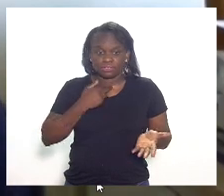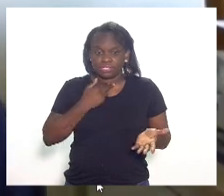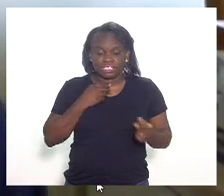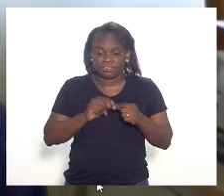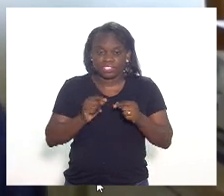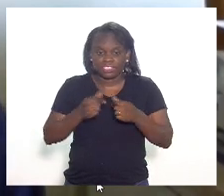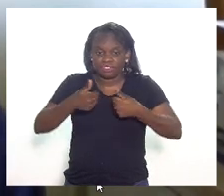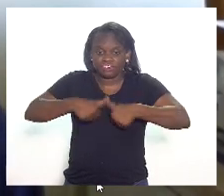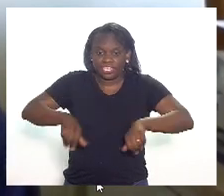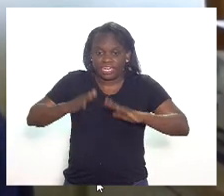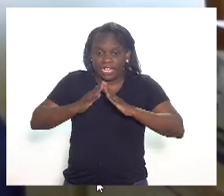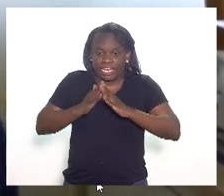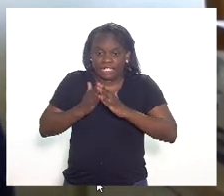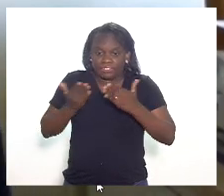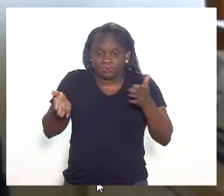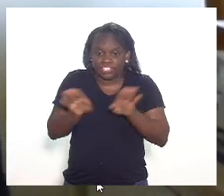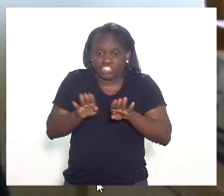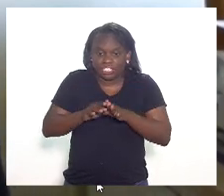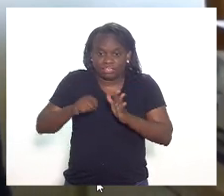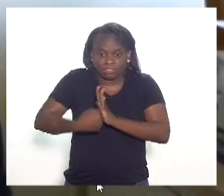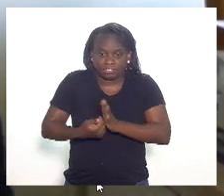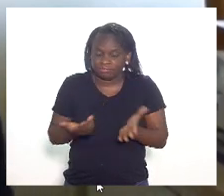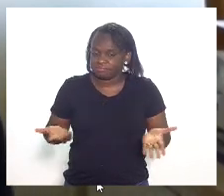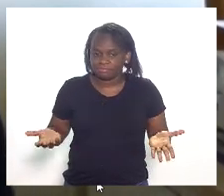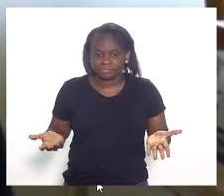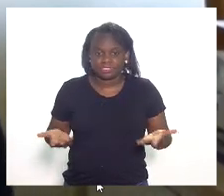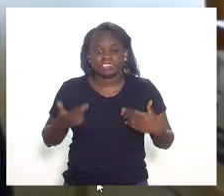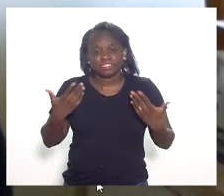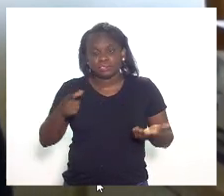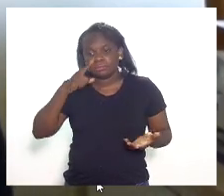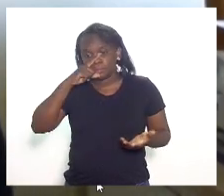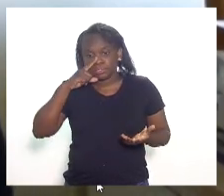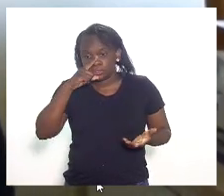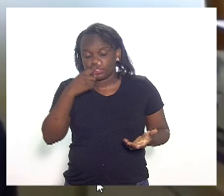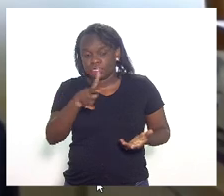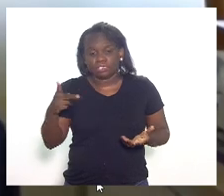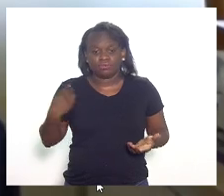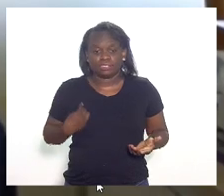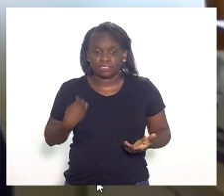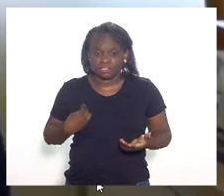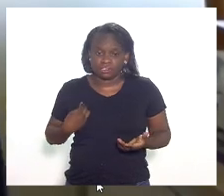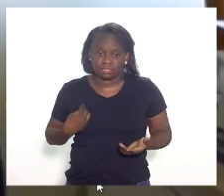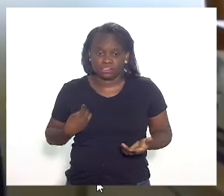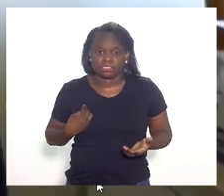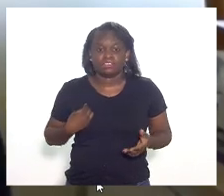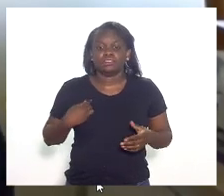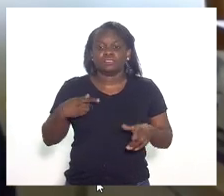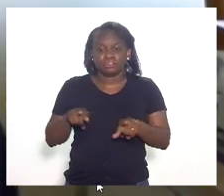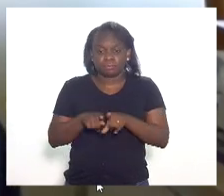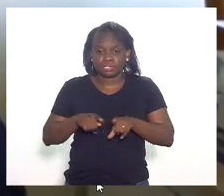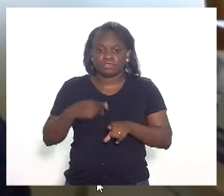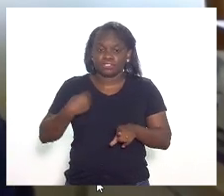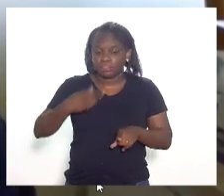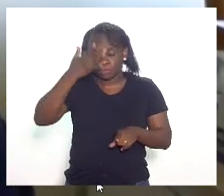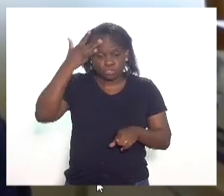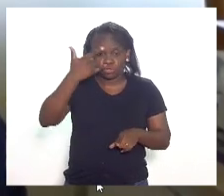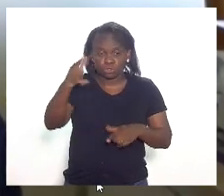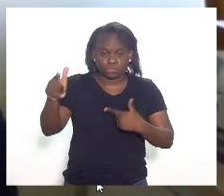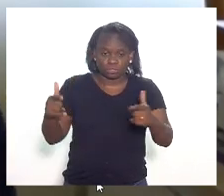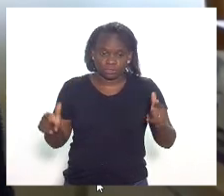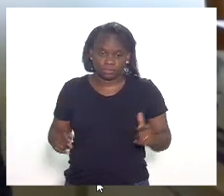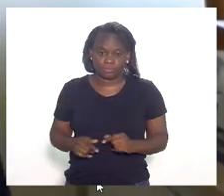lockdown, deputado. e aí colocam em risco as suas próprias vidas e as vidas de terceiro.